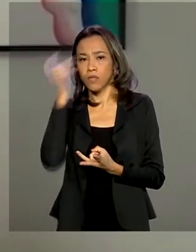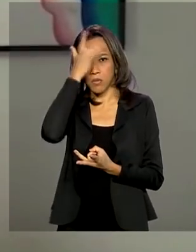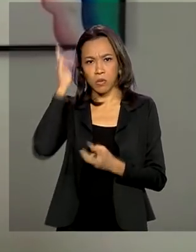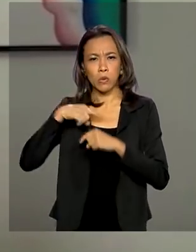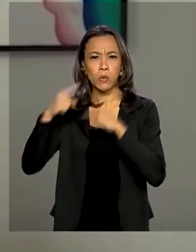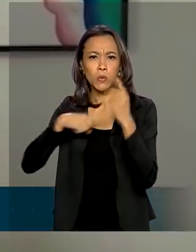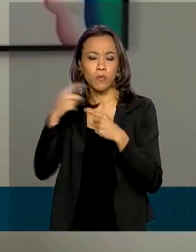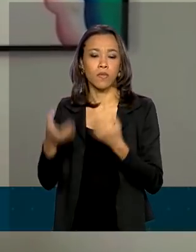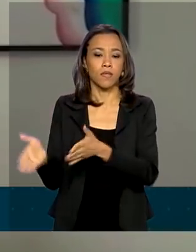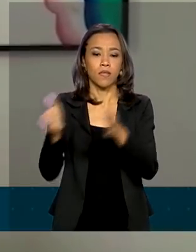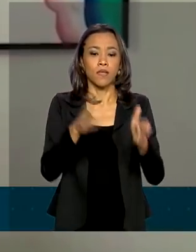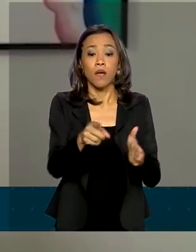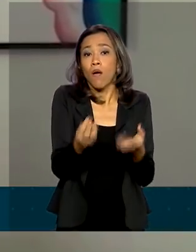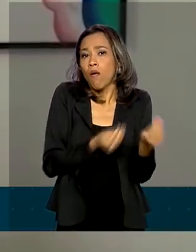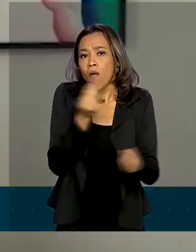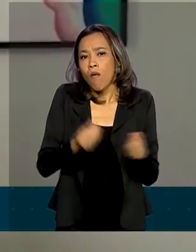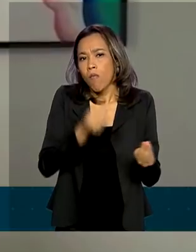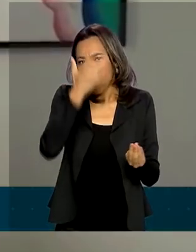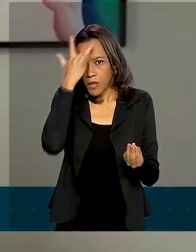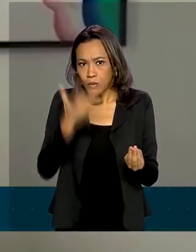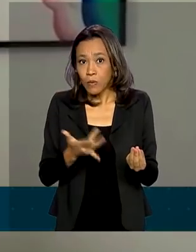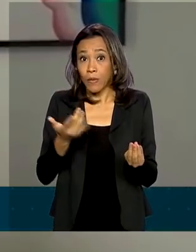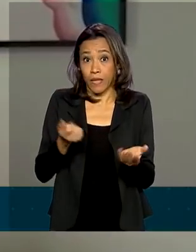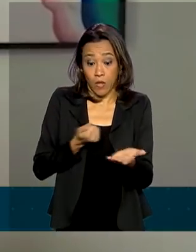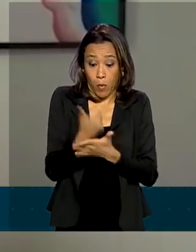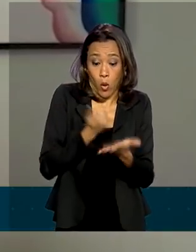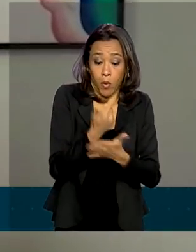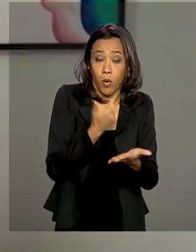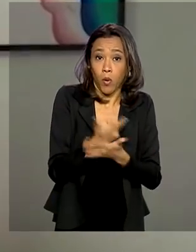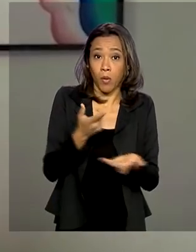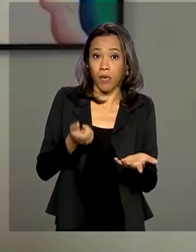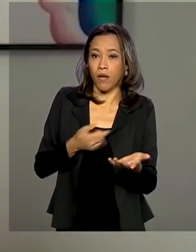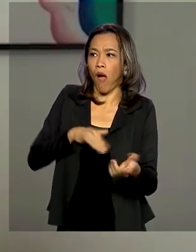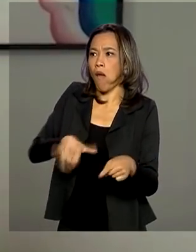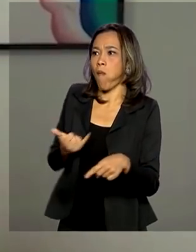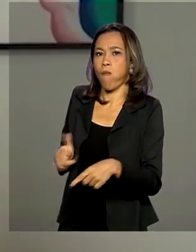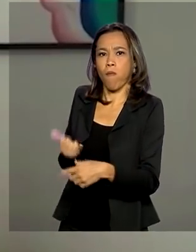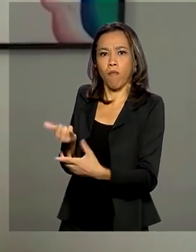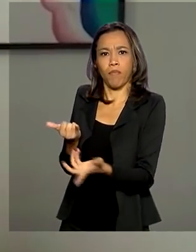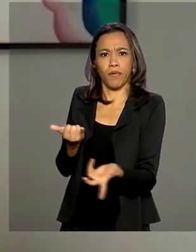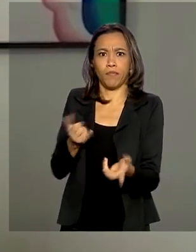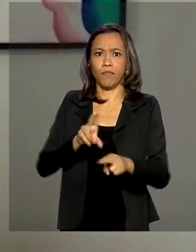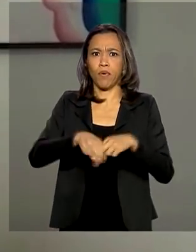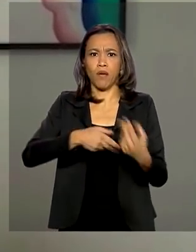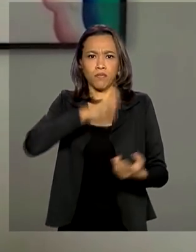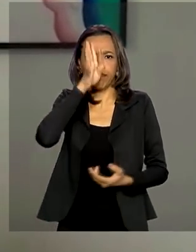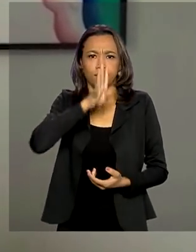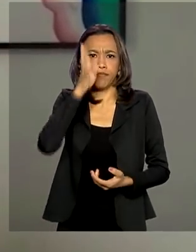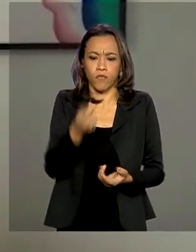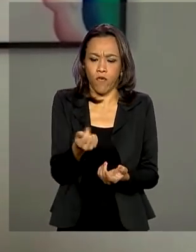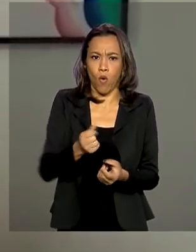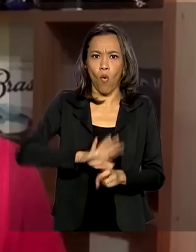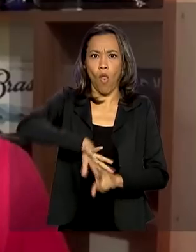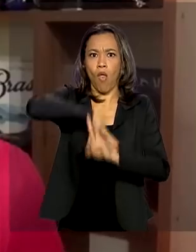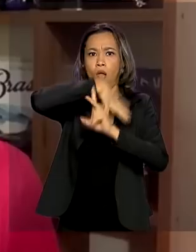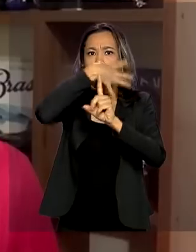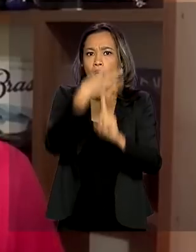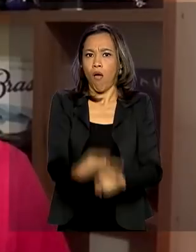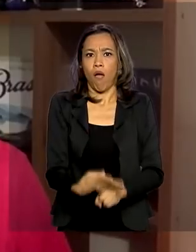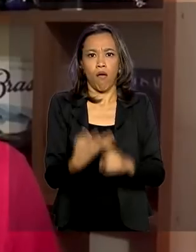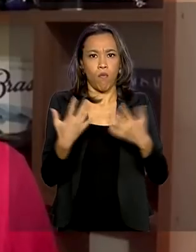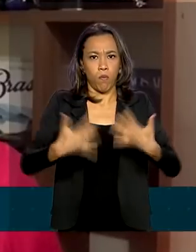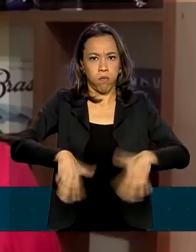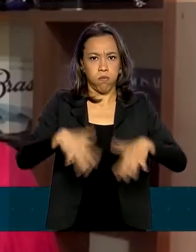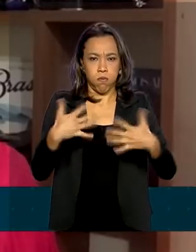Como fica o consumidor, que é a parte mais vulnerável dessa relação de consumo, diante dessa prática abusiva no mercado aqui em Brasília. O